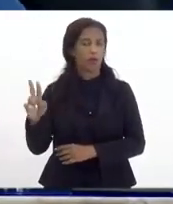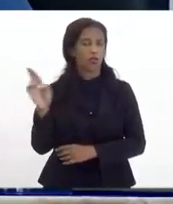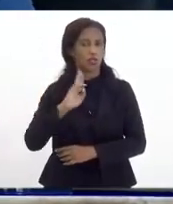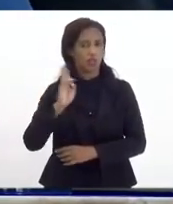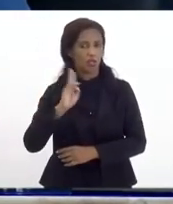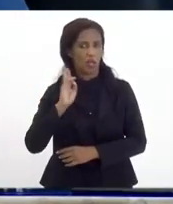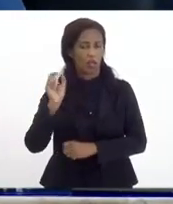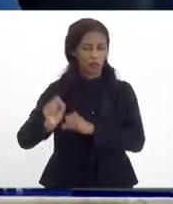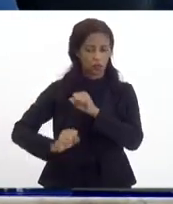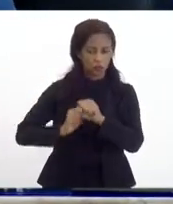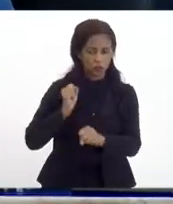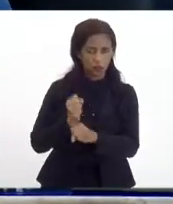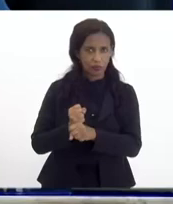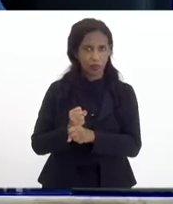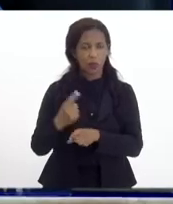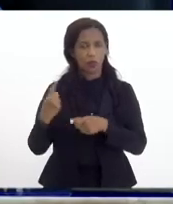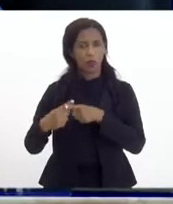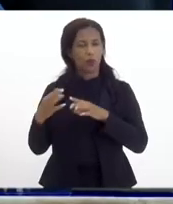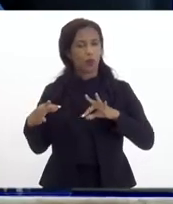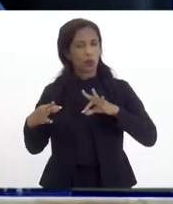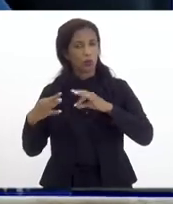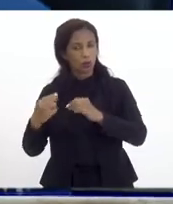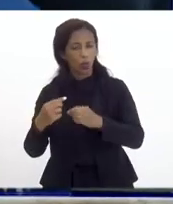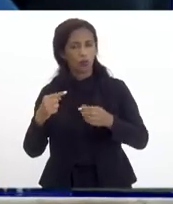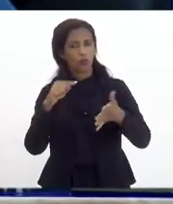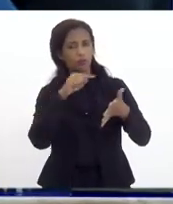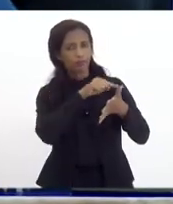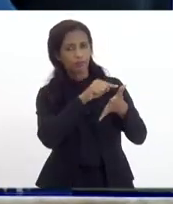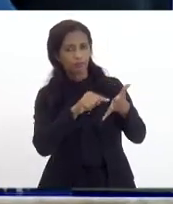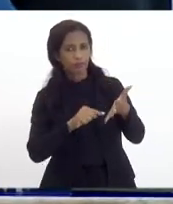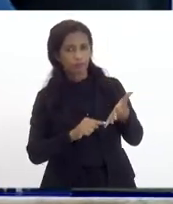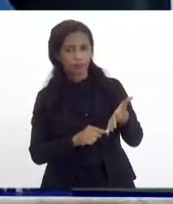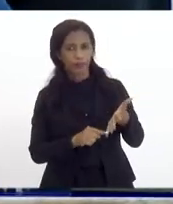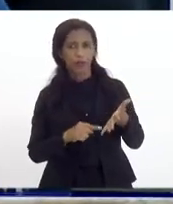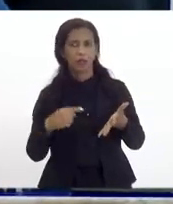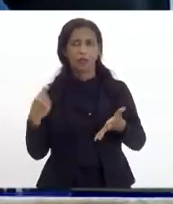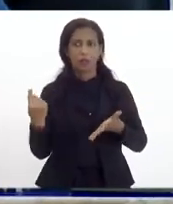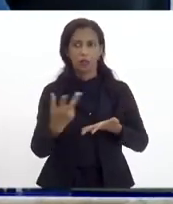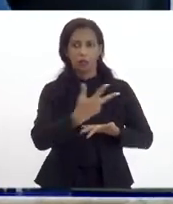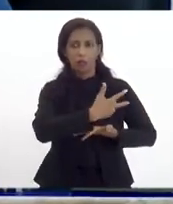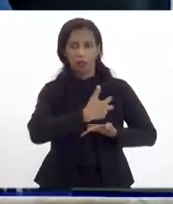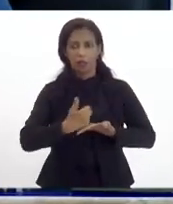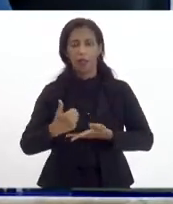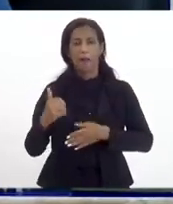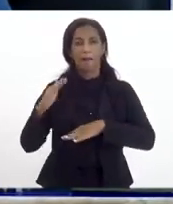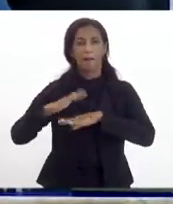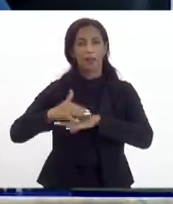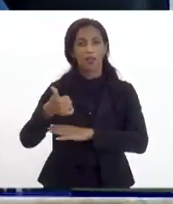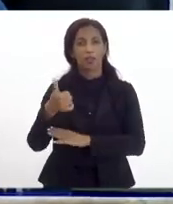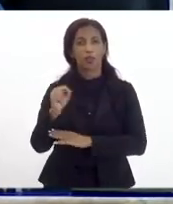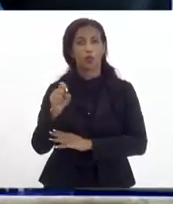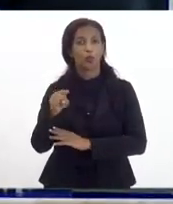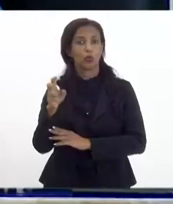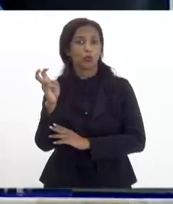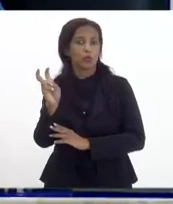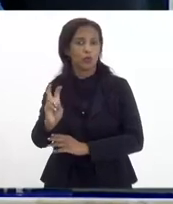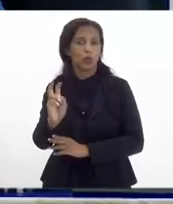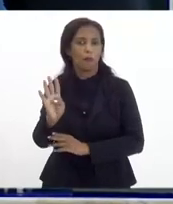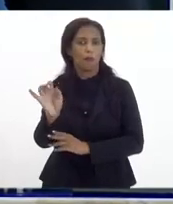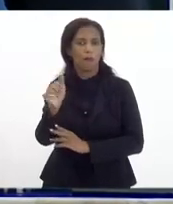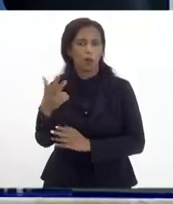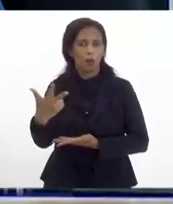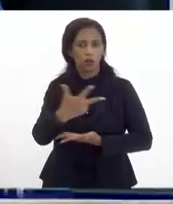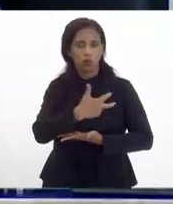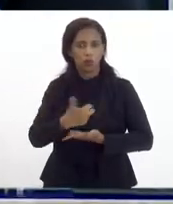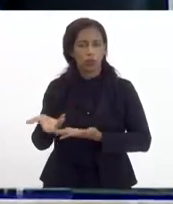do ano no fundo porque todos os indicativos é que nós vamos arrecadar mais de 18.5 bilhões de reais de